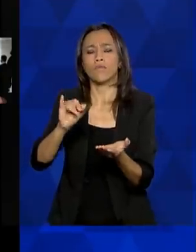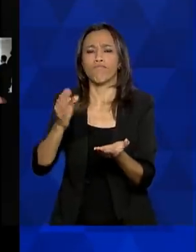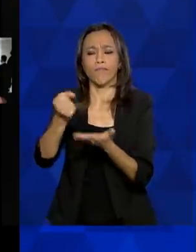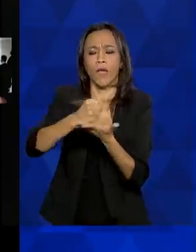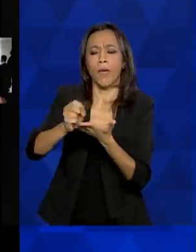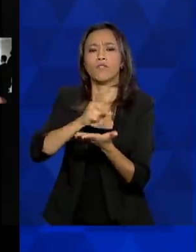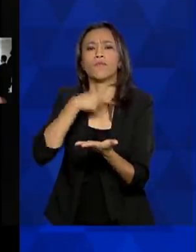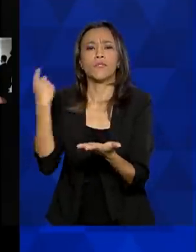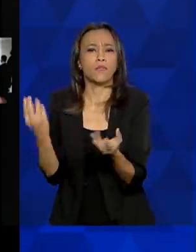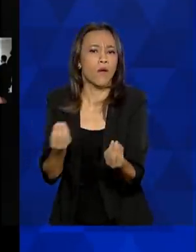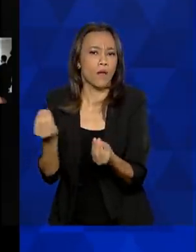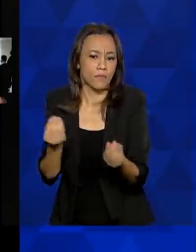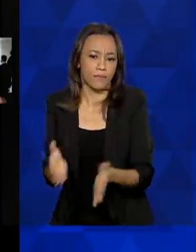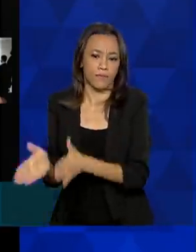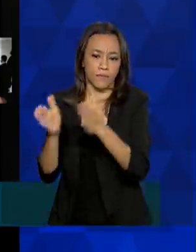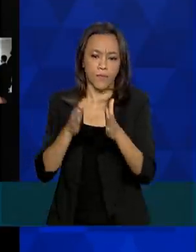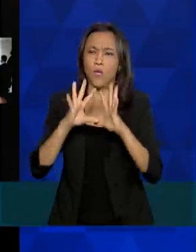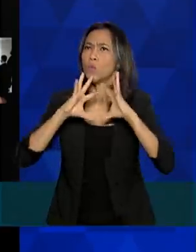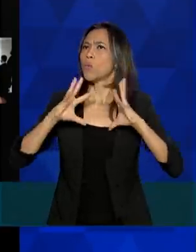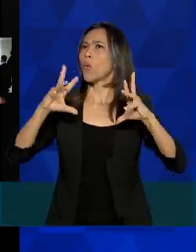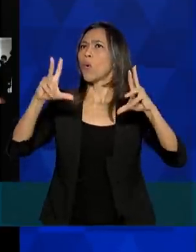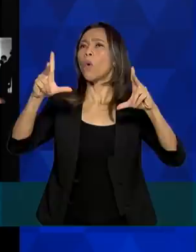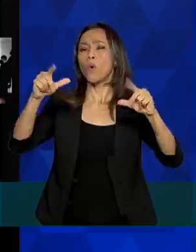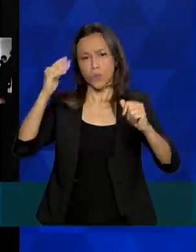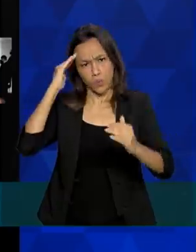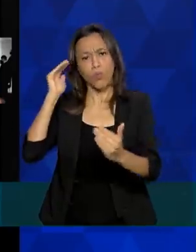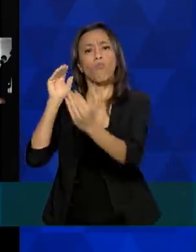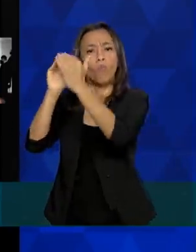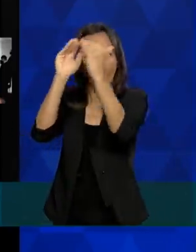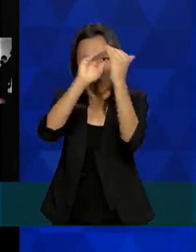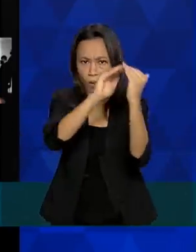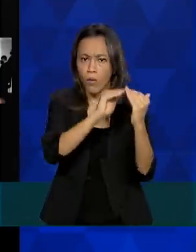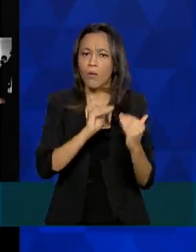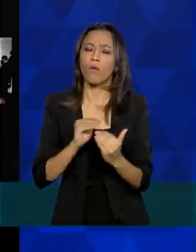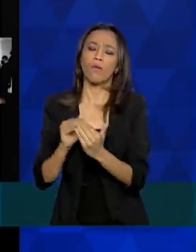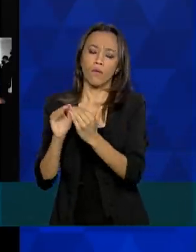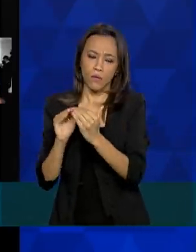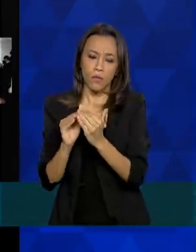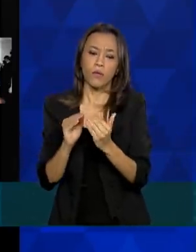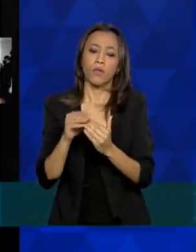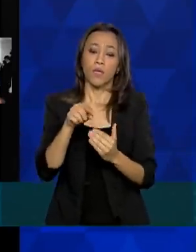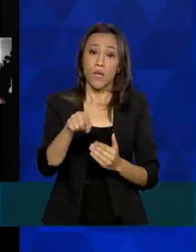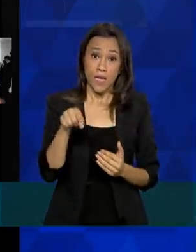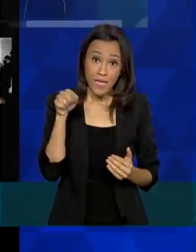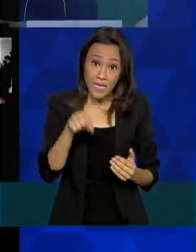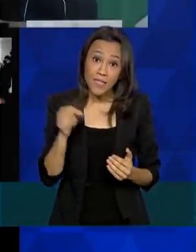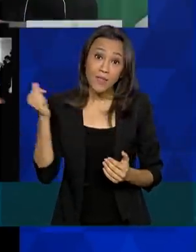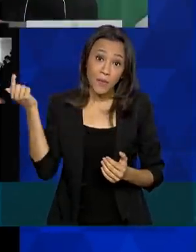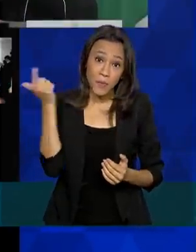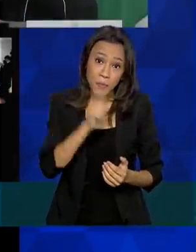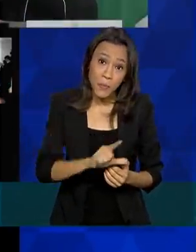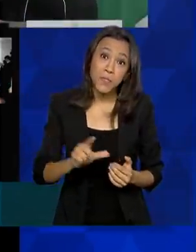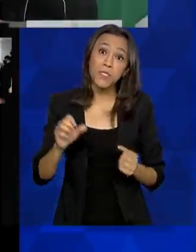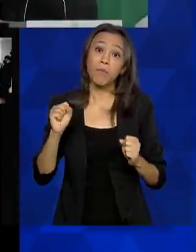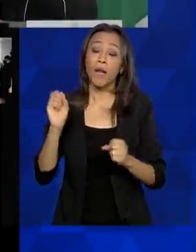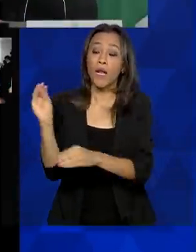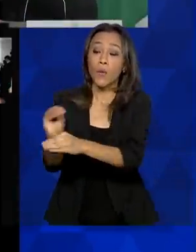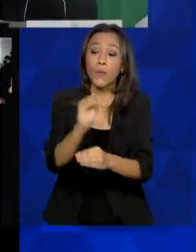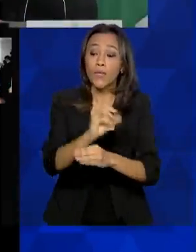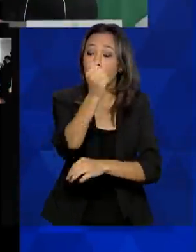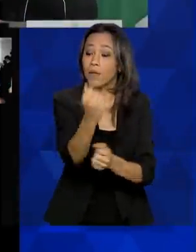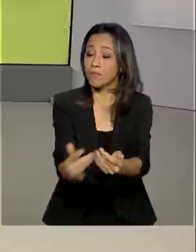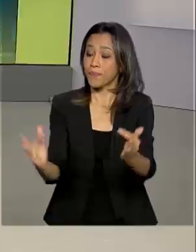setor está de acordo, todos se mobilizaram. Eu tenho a impressão que esta é uma conquista sob a ótica de meio ambiente sem